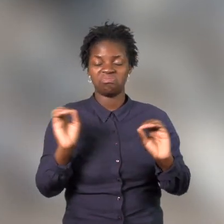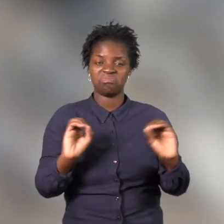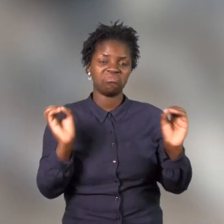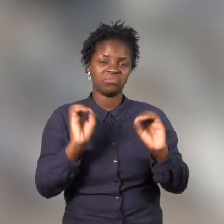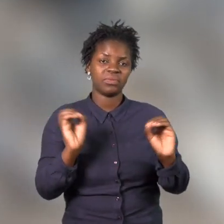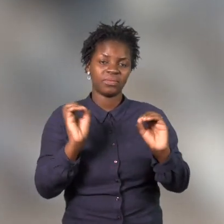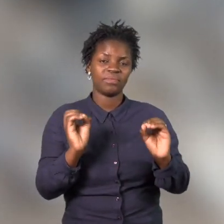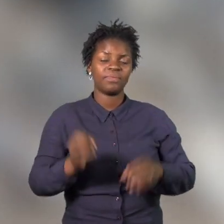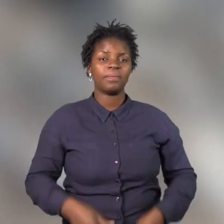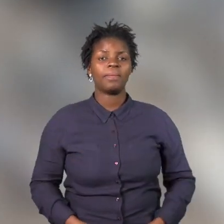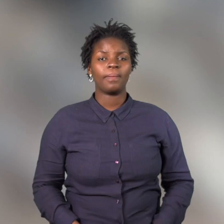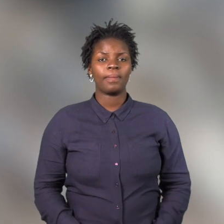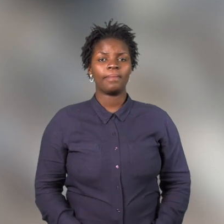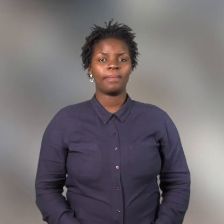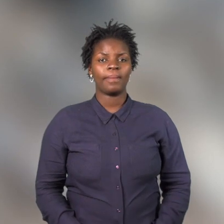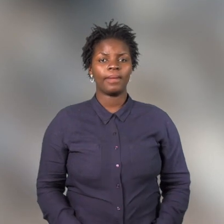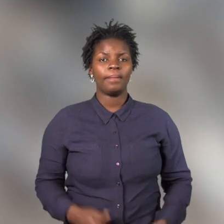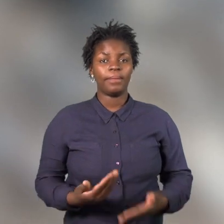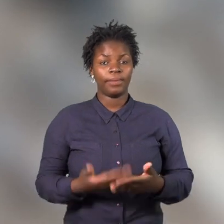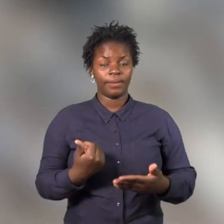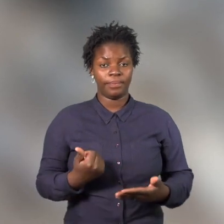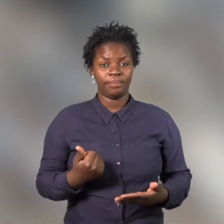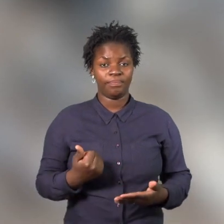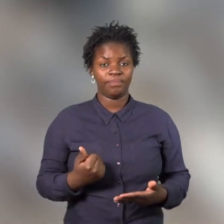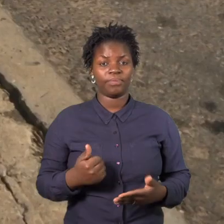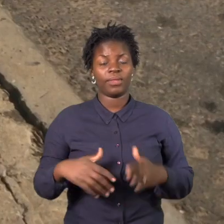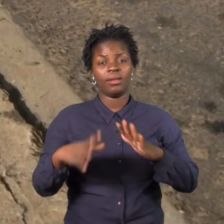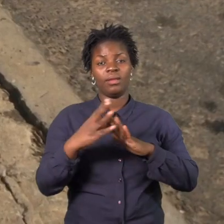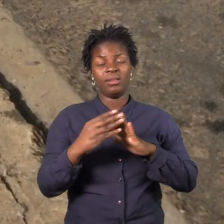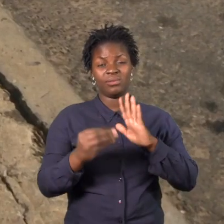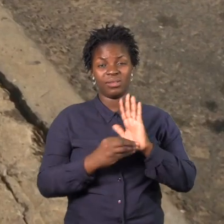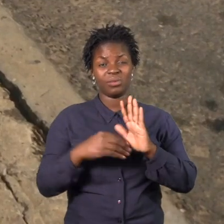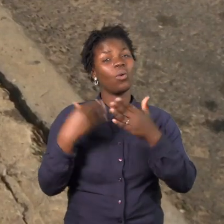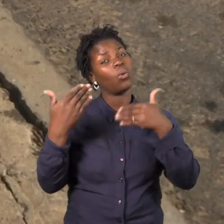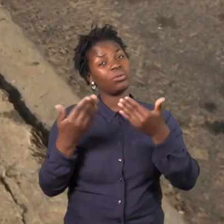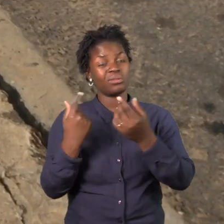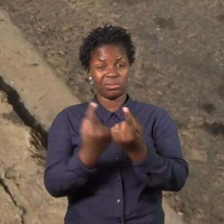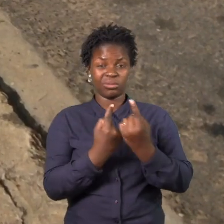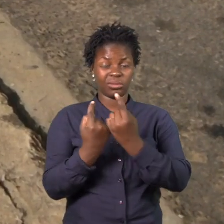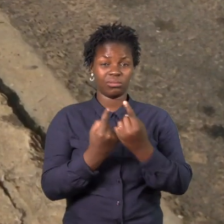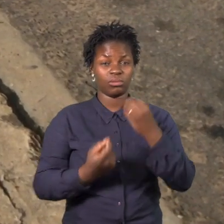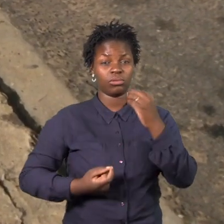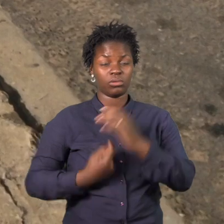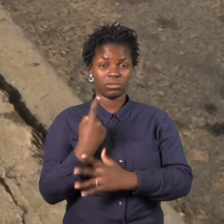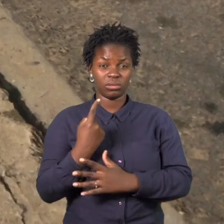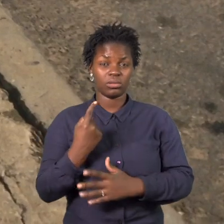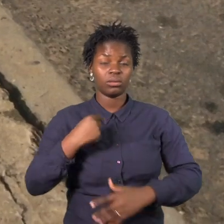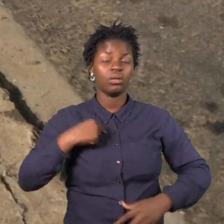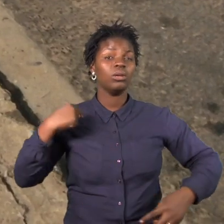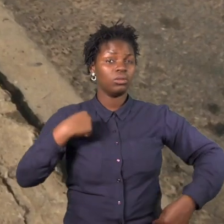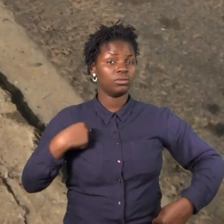do jeito como estou rasgado na cara. Esse acidente, eu sei de que aconteceu